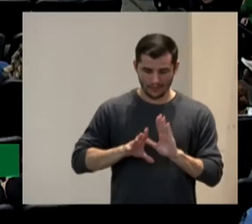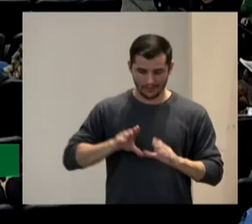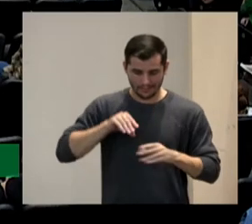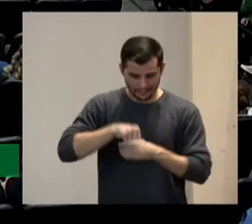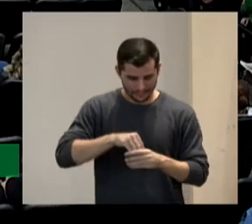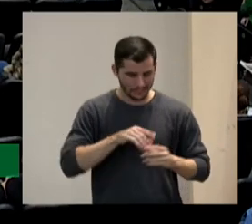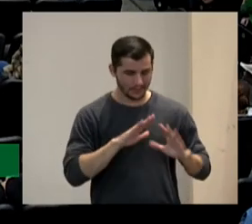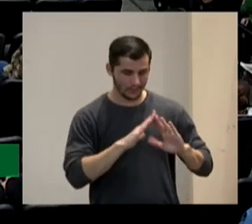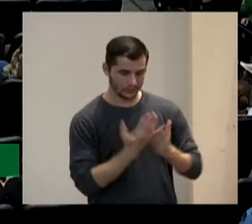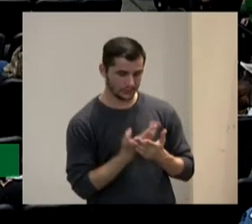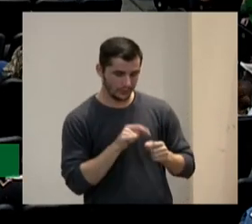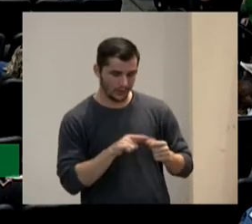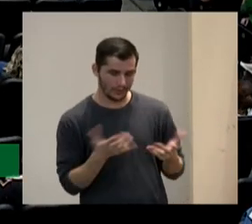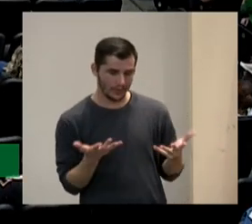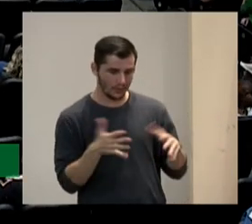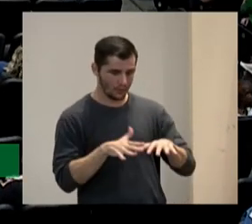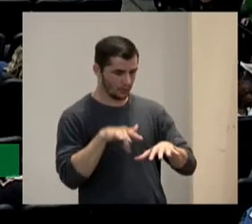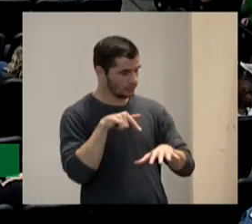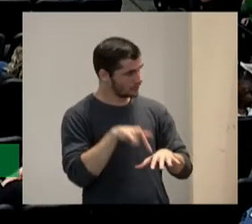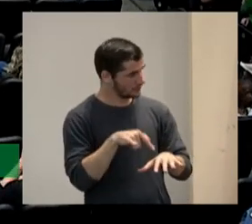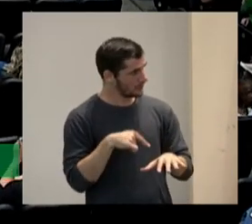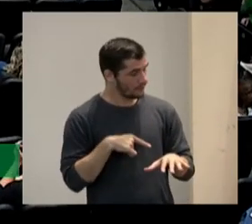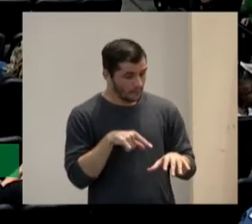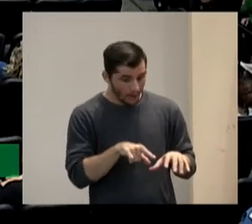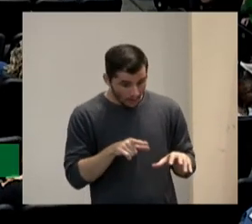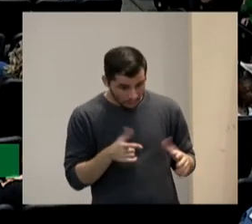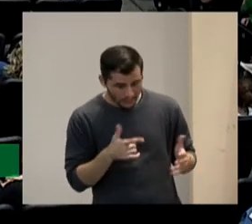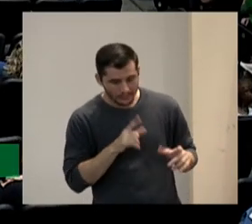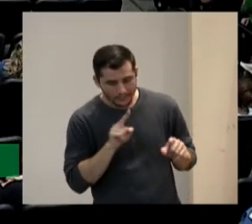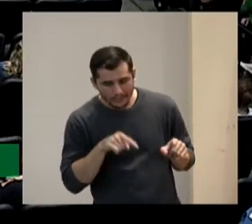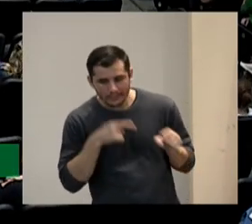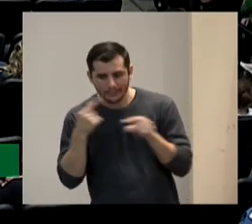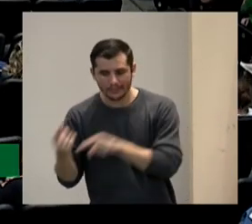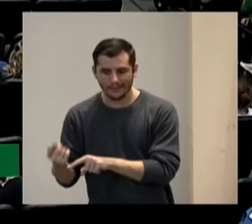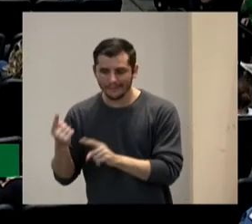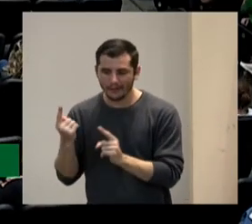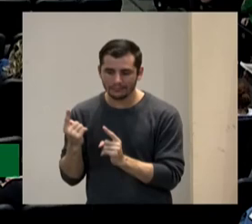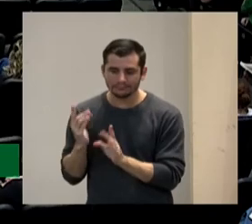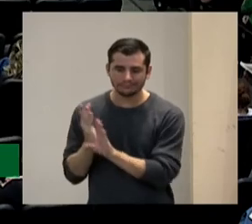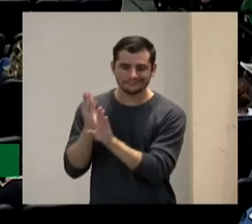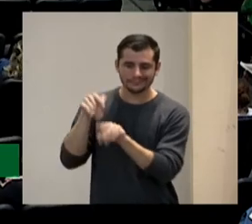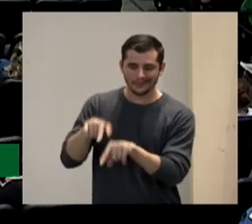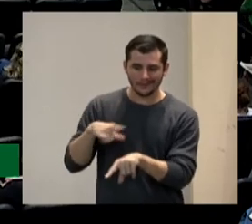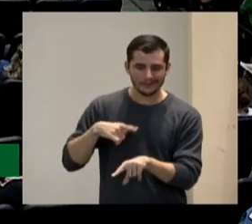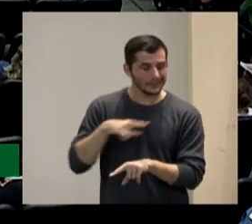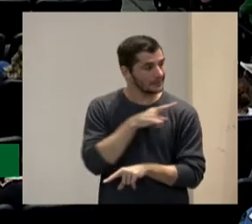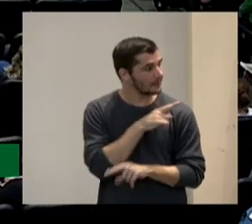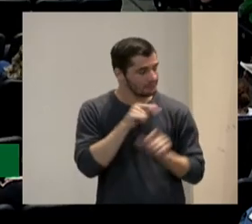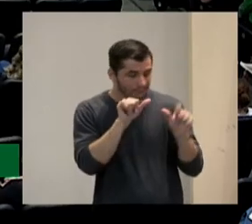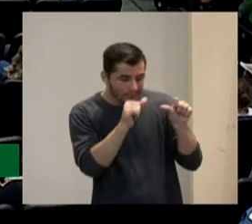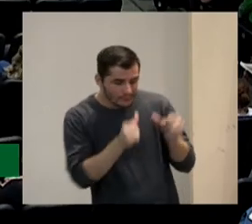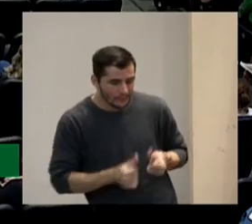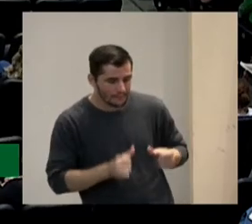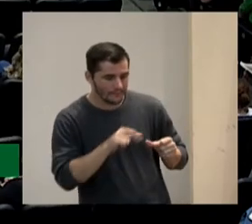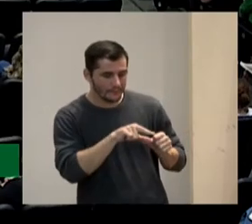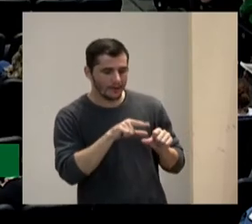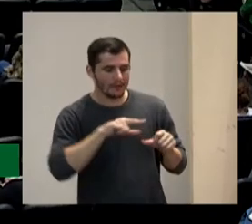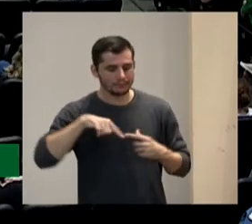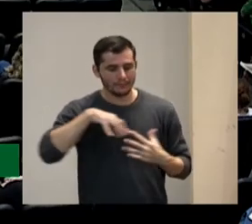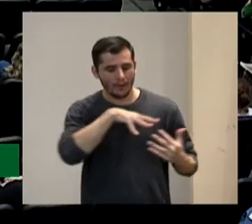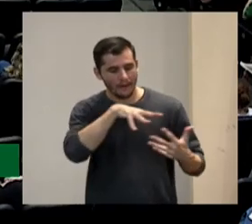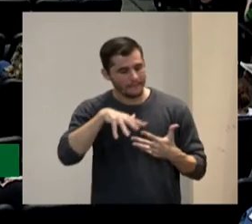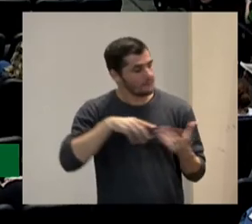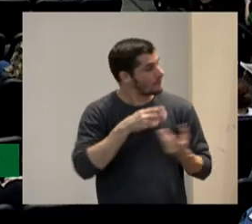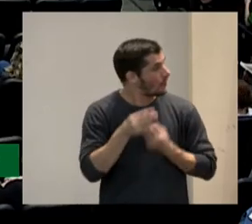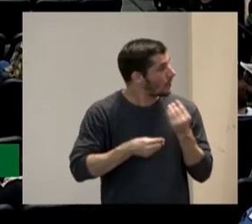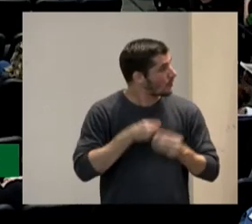e aí foi um pouco depois quando me deparei com o desenho universal para aprendizagem e estou trabalhando